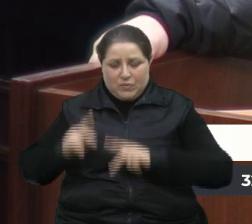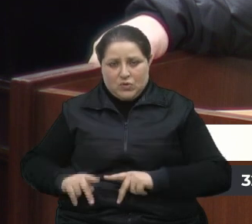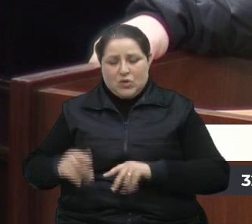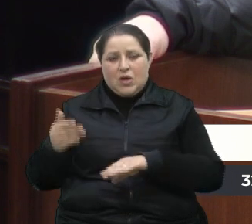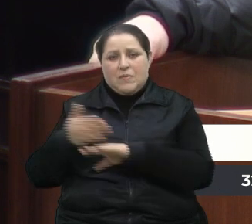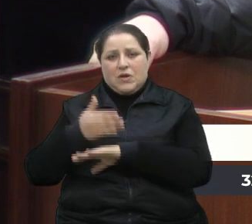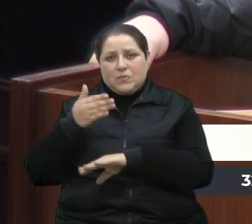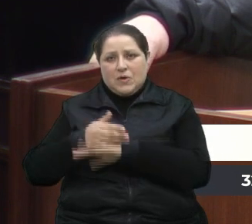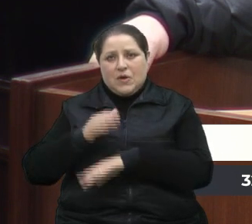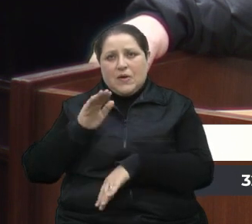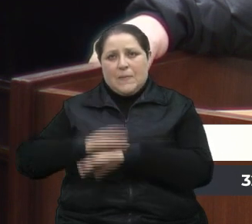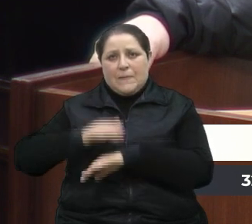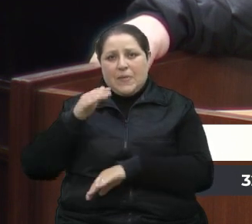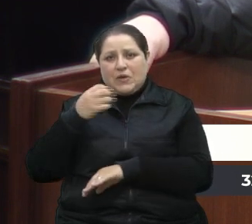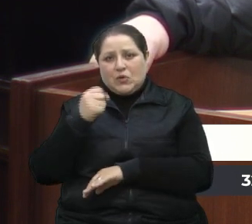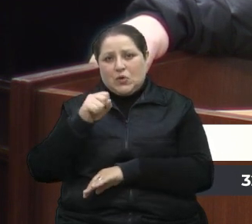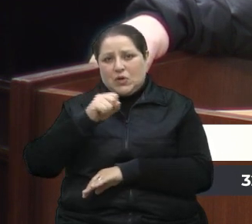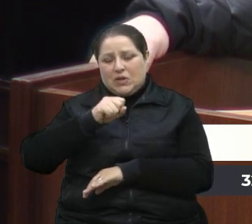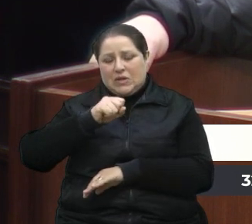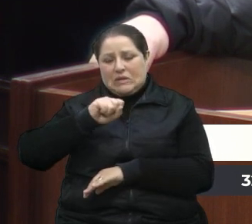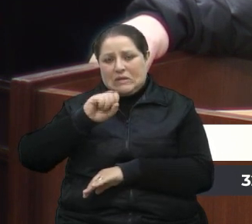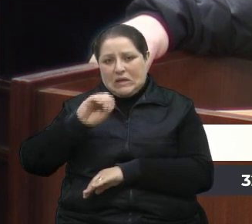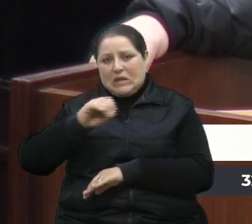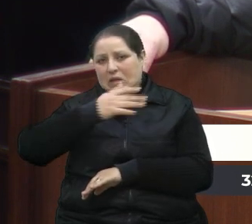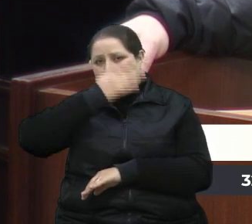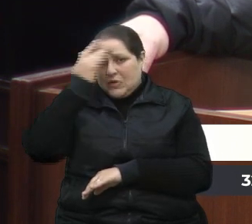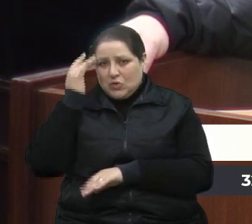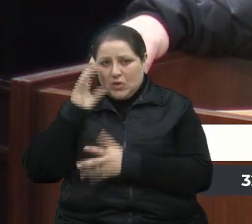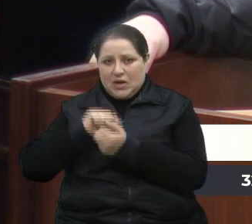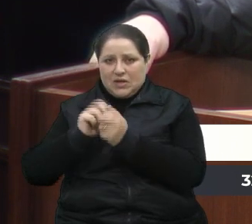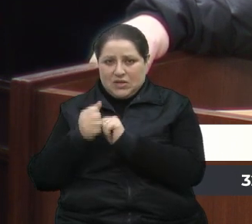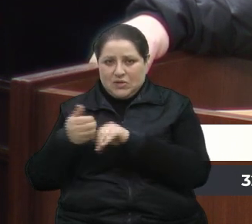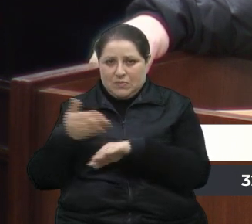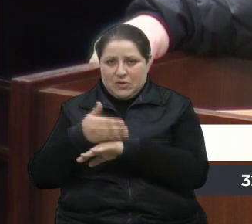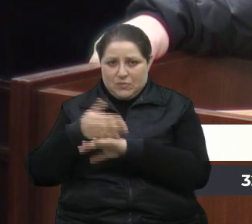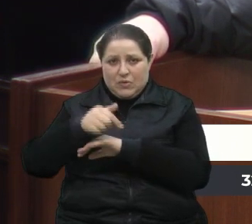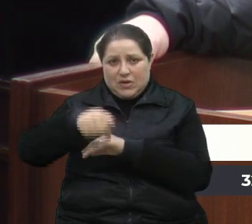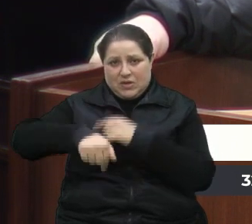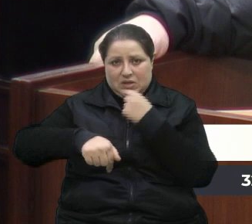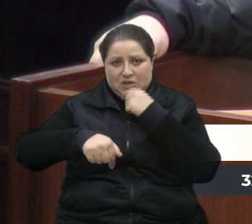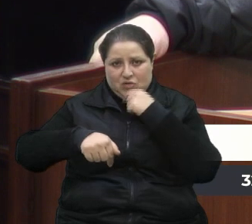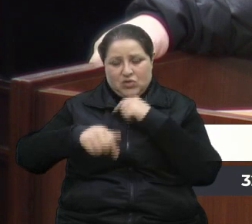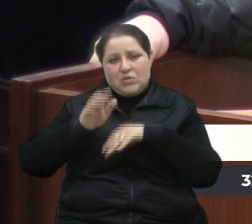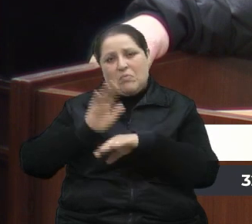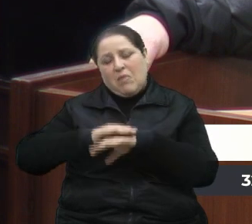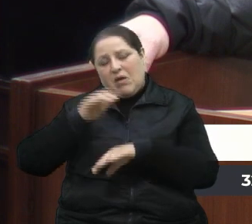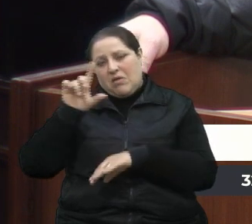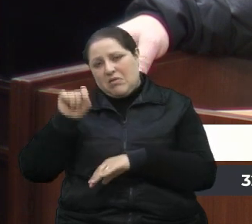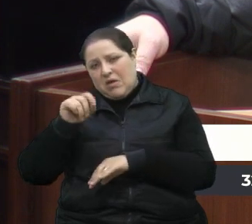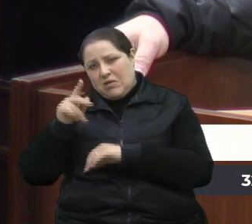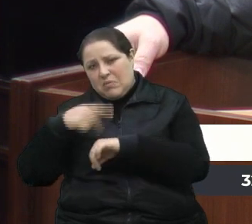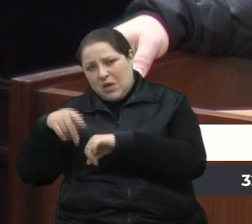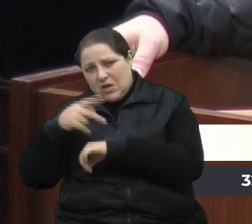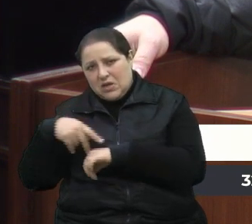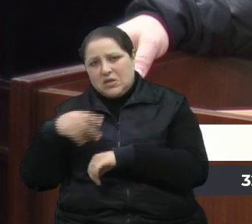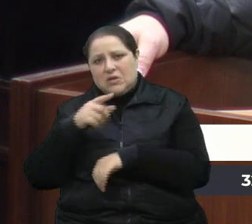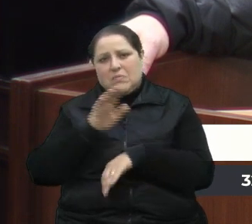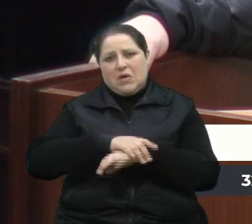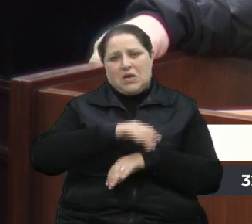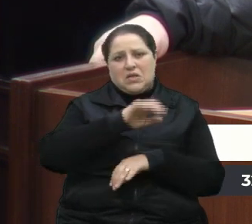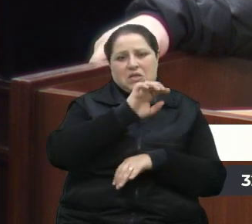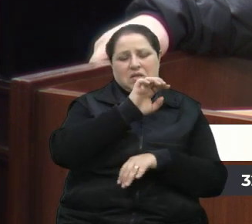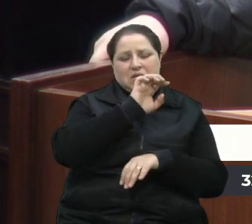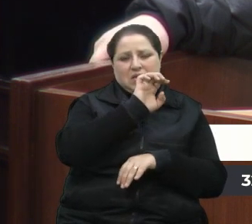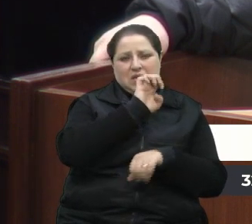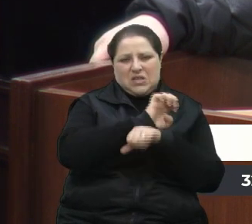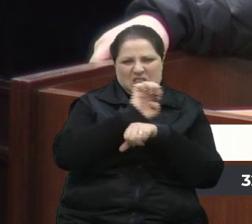mais de 80 artesãos dessa Mãos da Terra, mais de 80, só dos caxiense. Fora dez países, mais sete, oito estados que